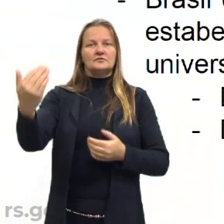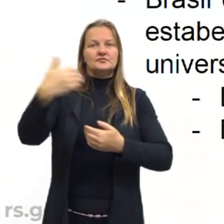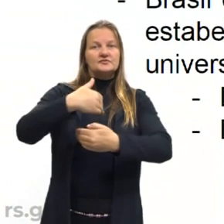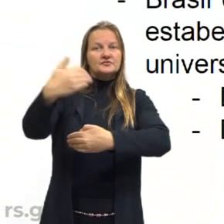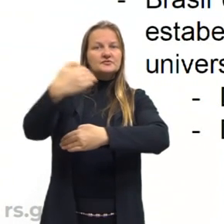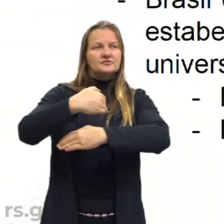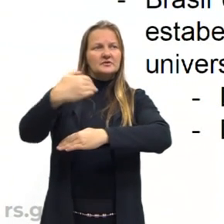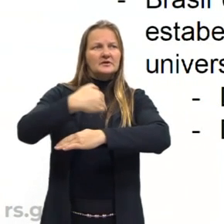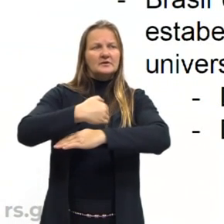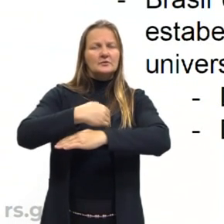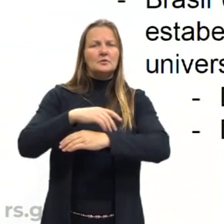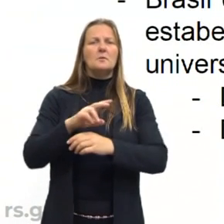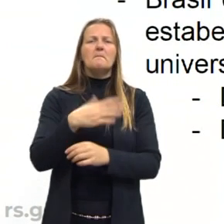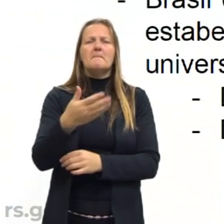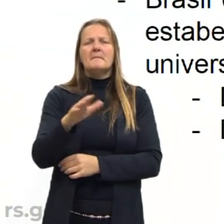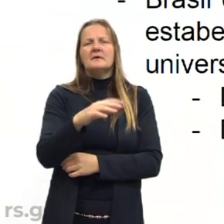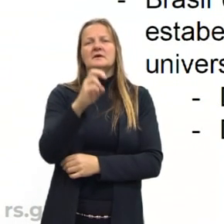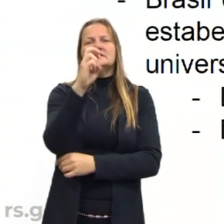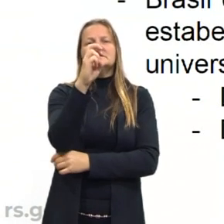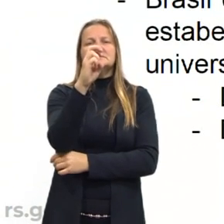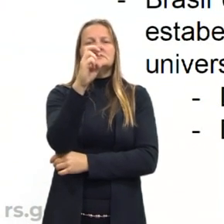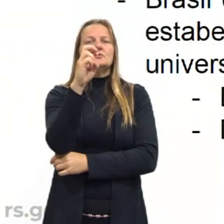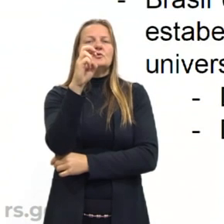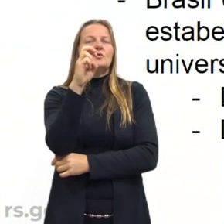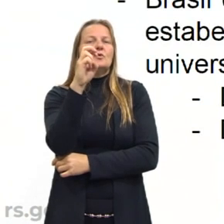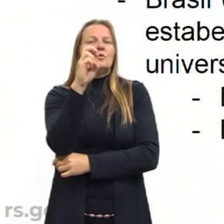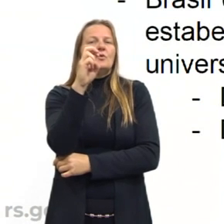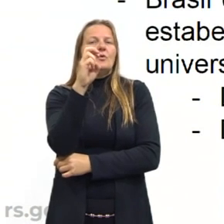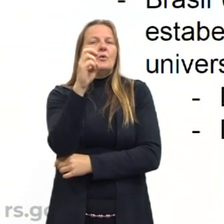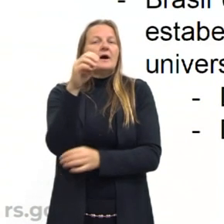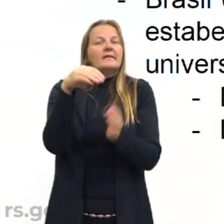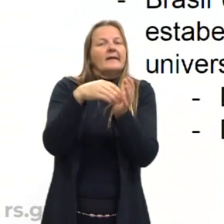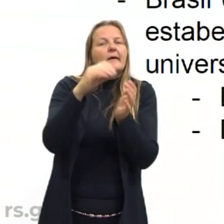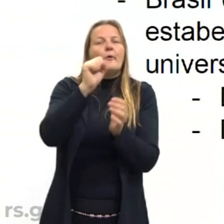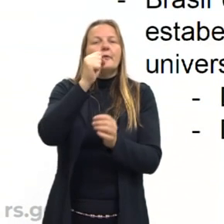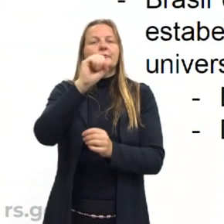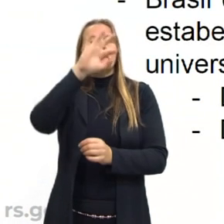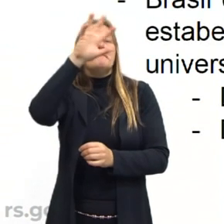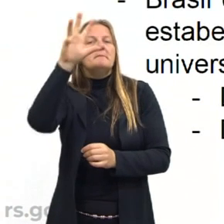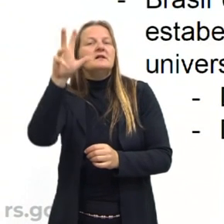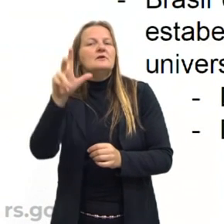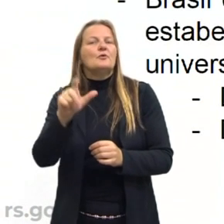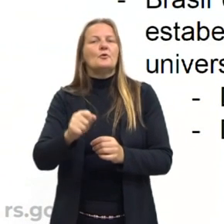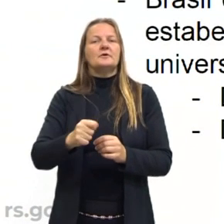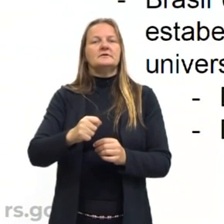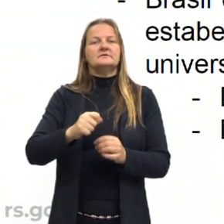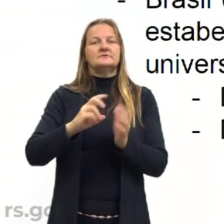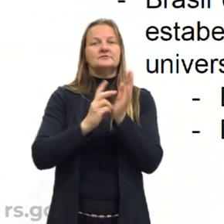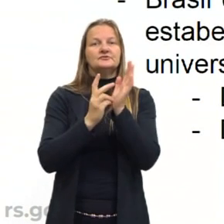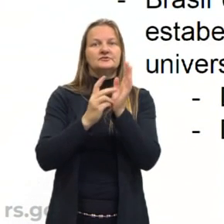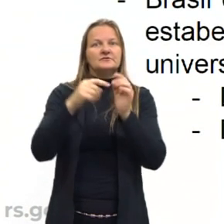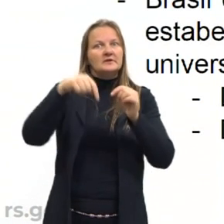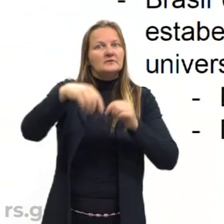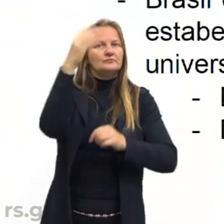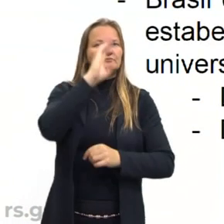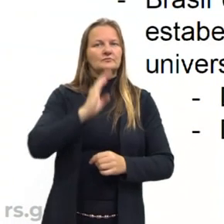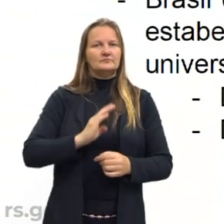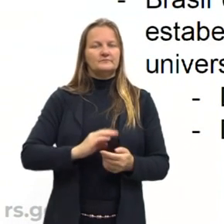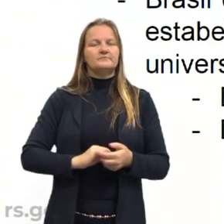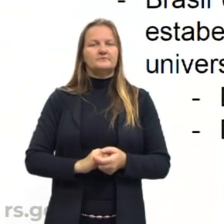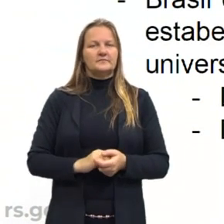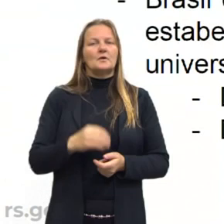existia cerca de 5 a 8 milhões de indígenas no Brasil, quase que mil povos indígenas. Essas